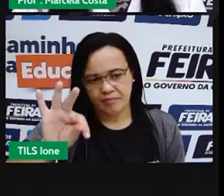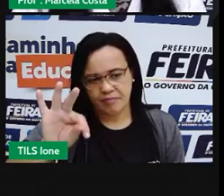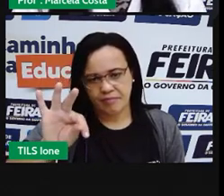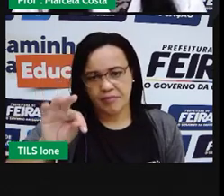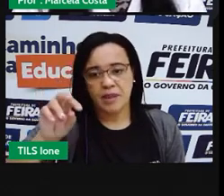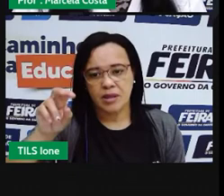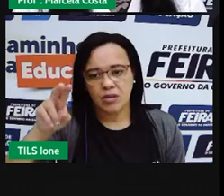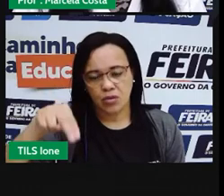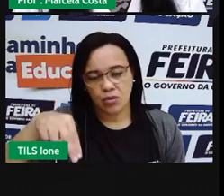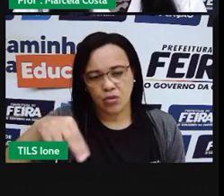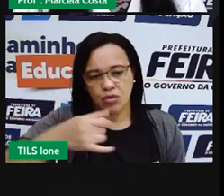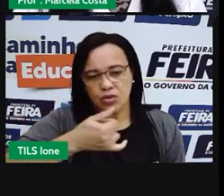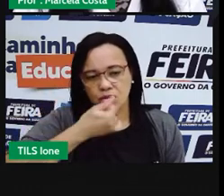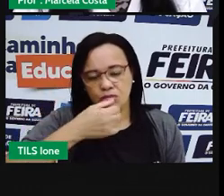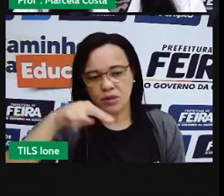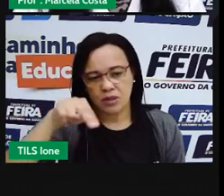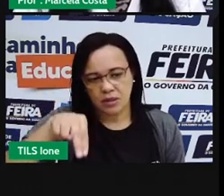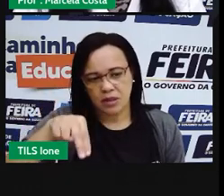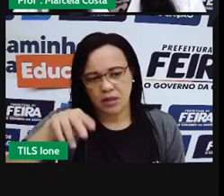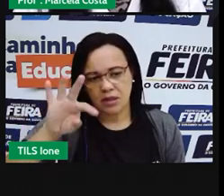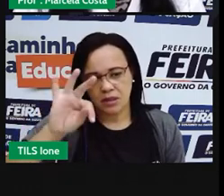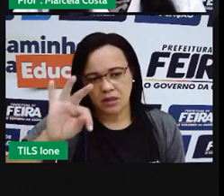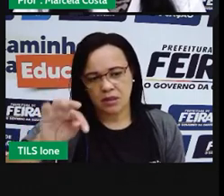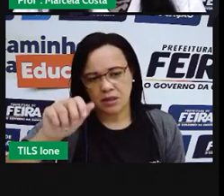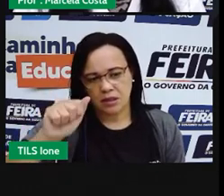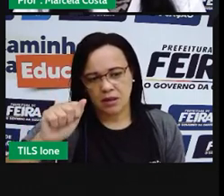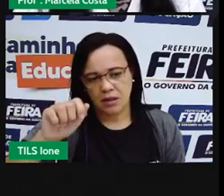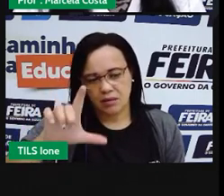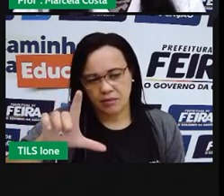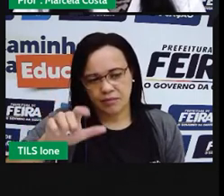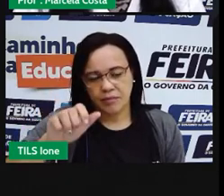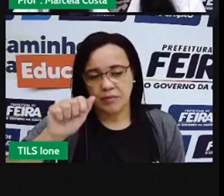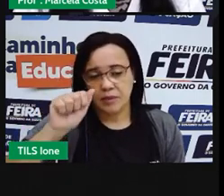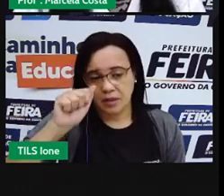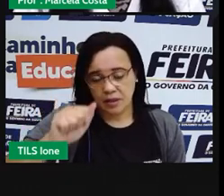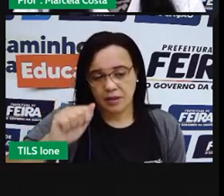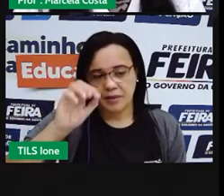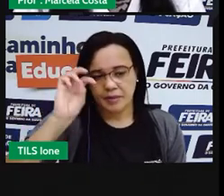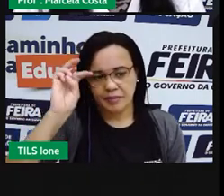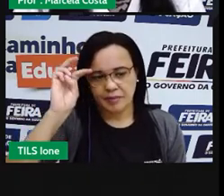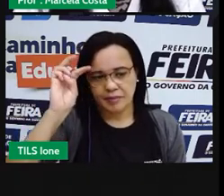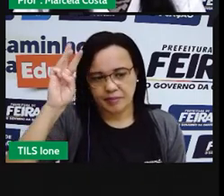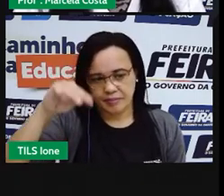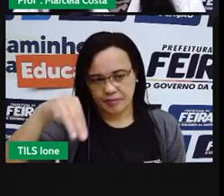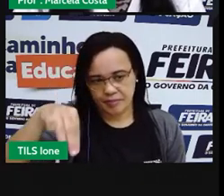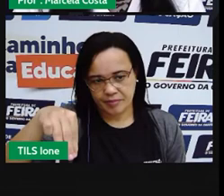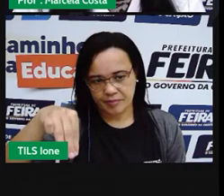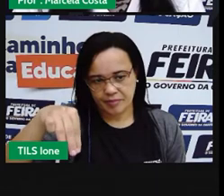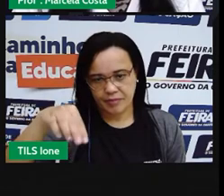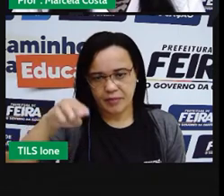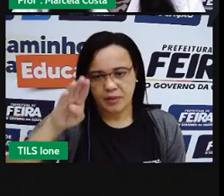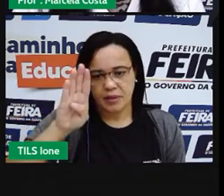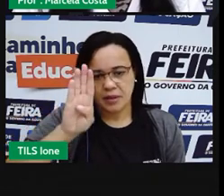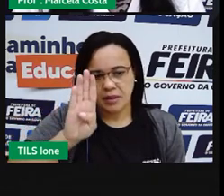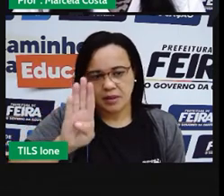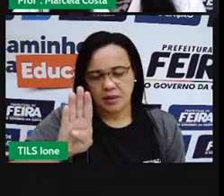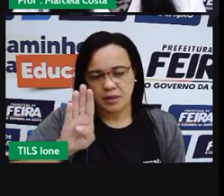E, N, T, A, N. São essas letras que a gente vai procurar aqui.